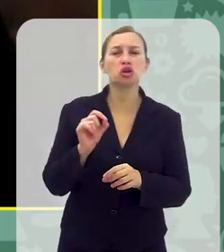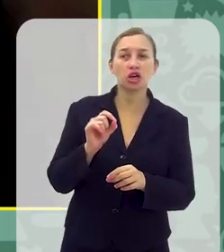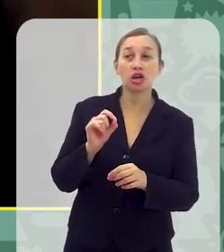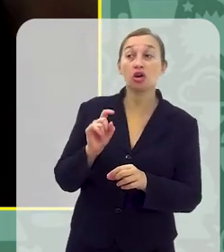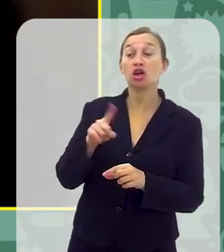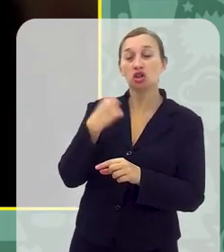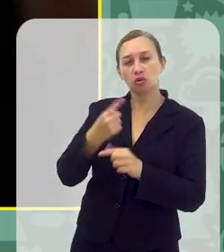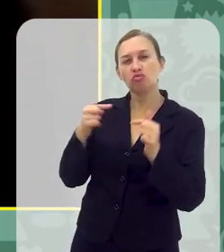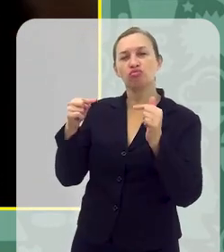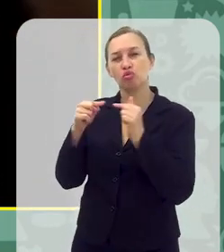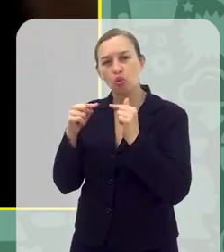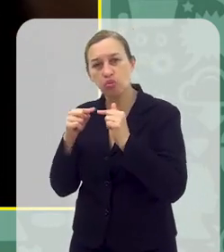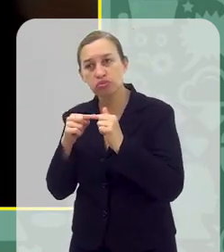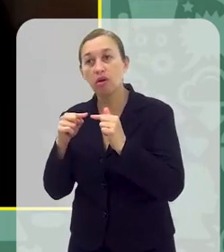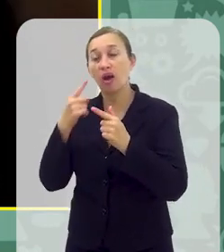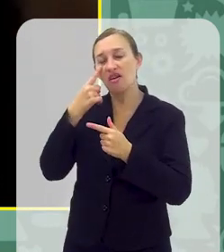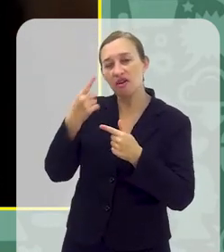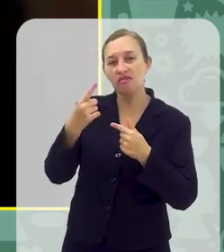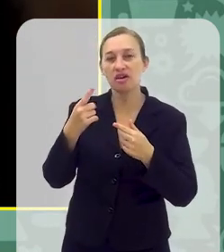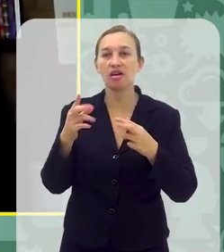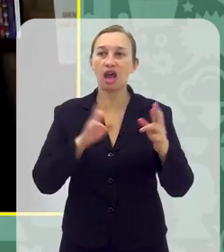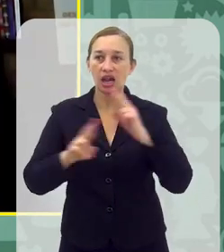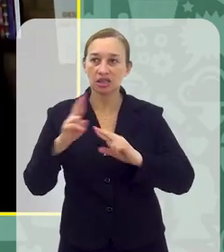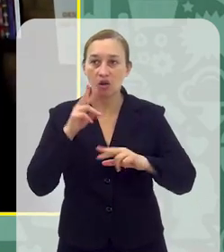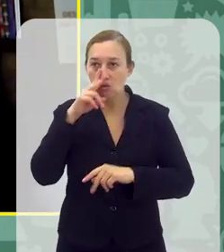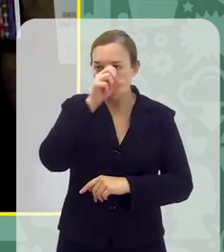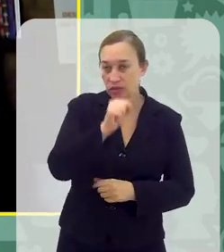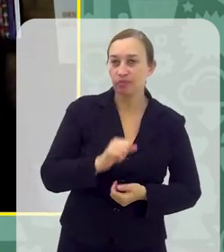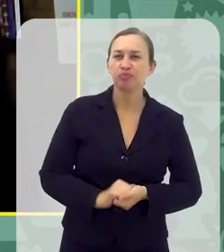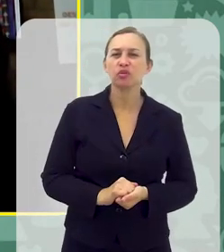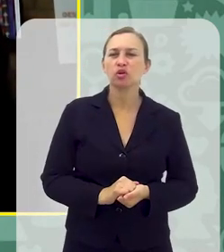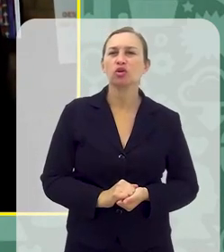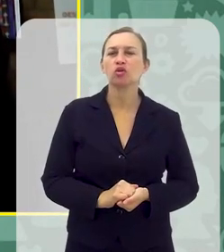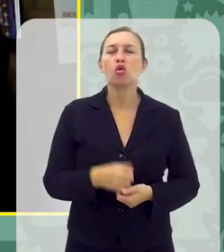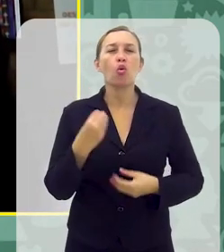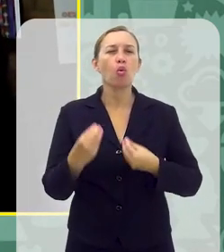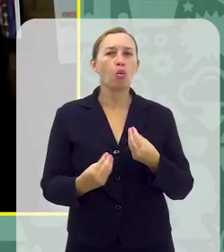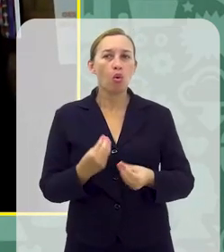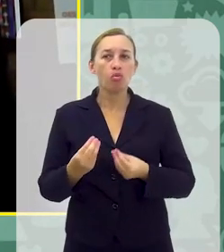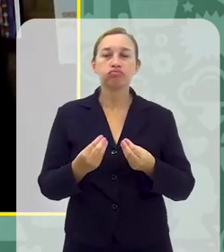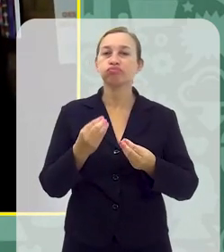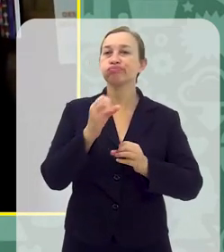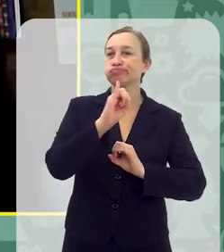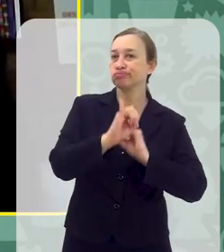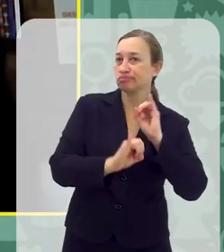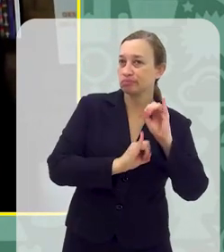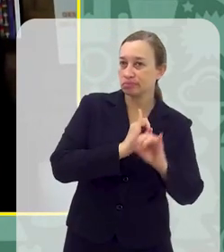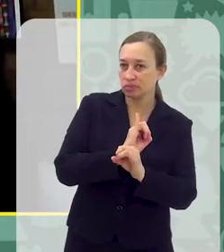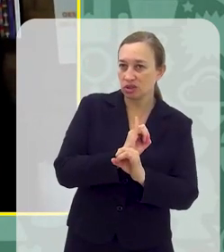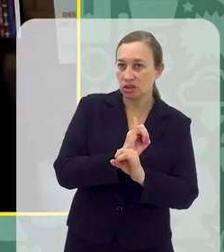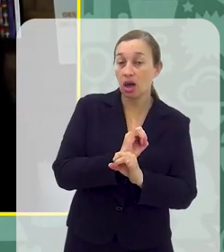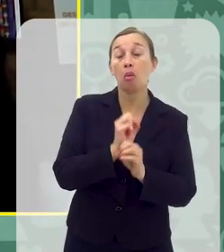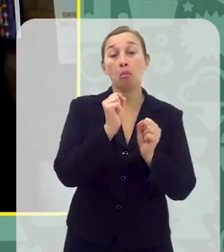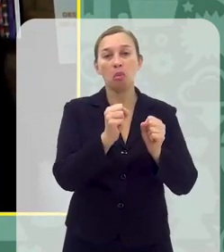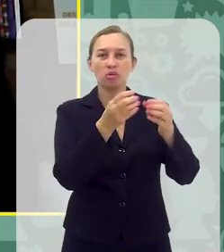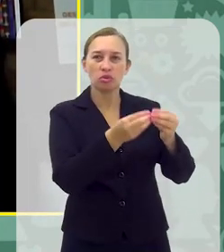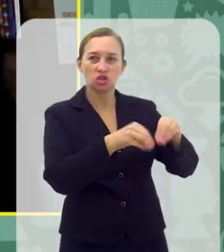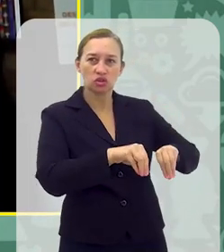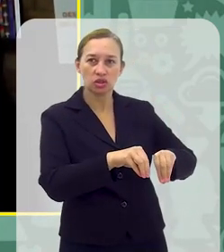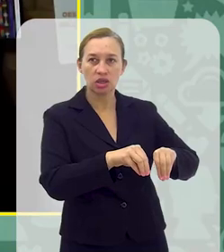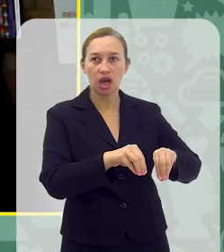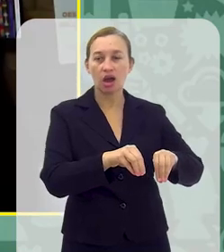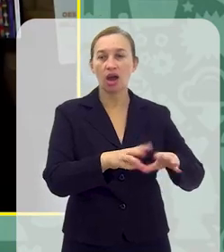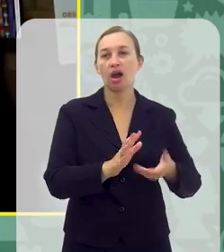concorda E aí vocês, eles vão fortalecendo a relação E de que forma, assim, a internet como um todo Ela pode